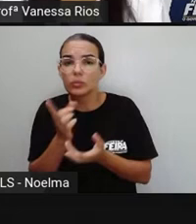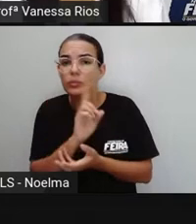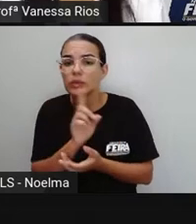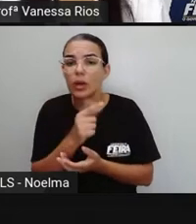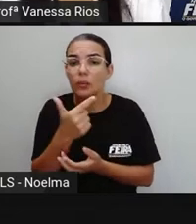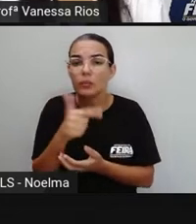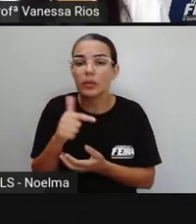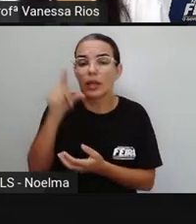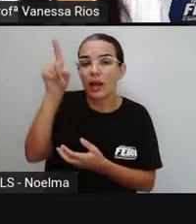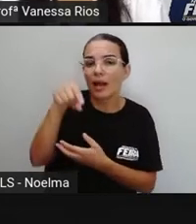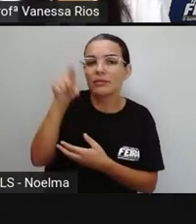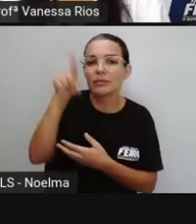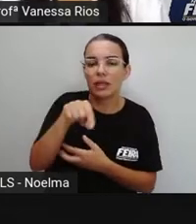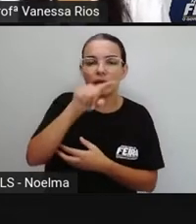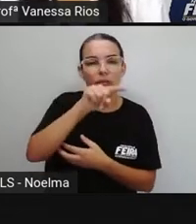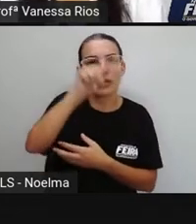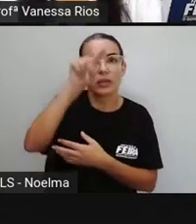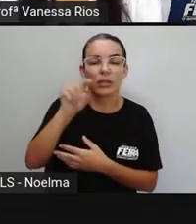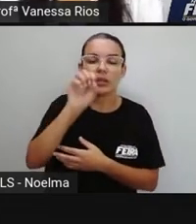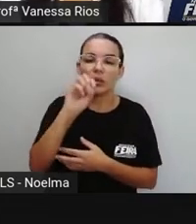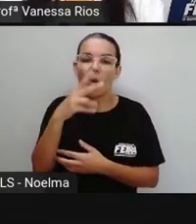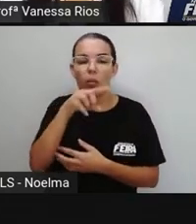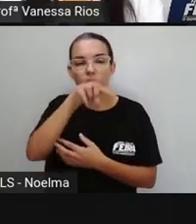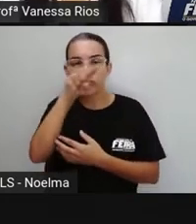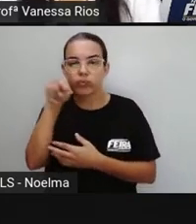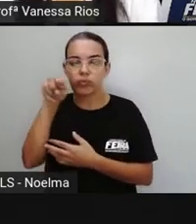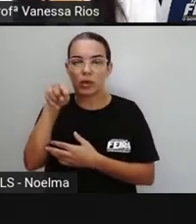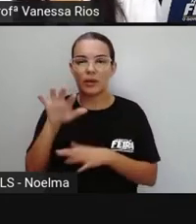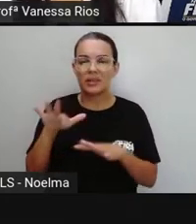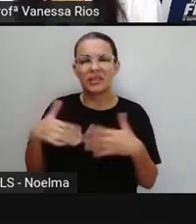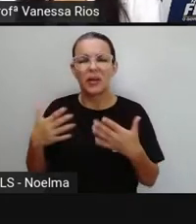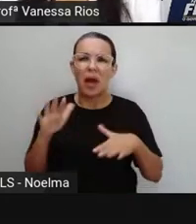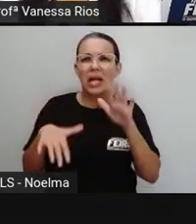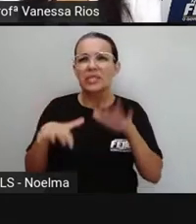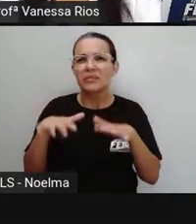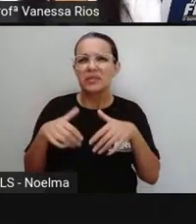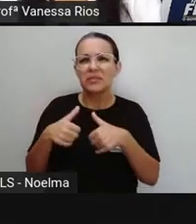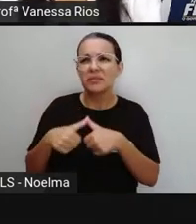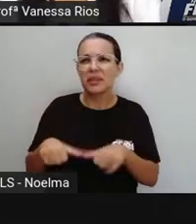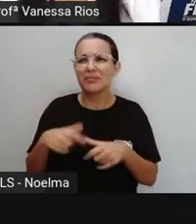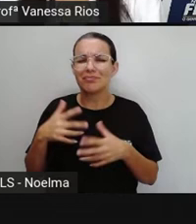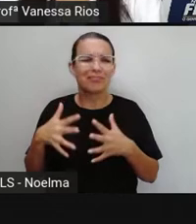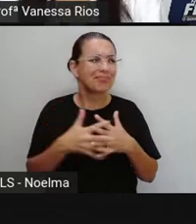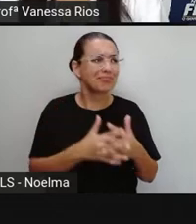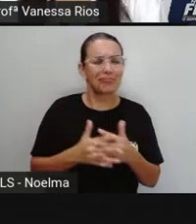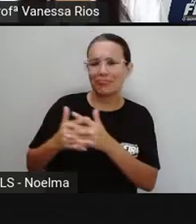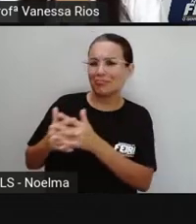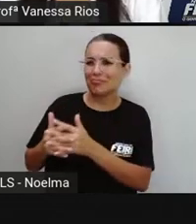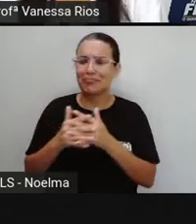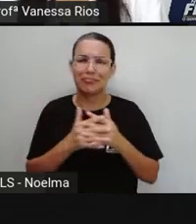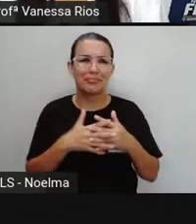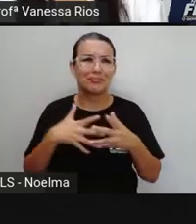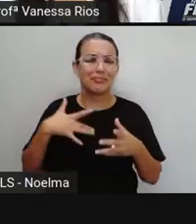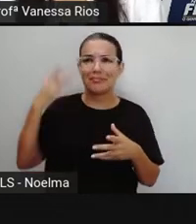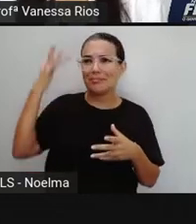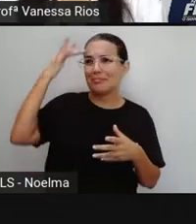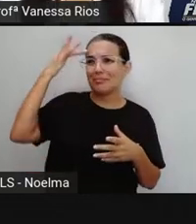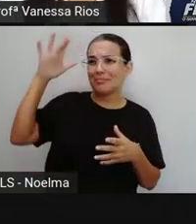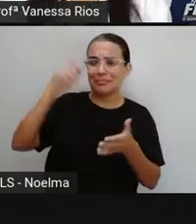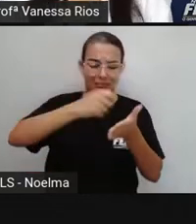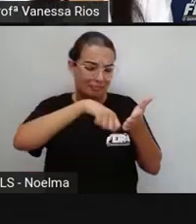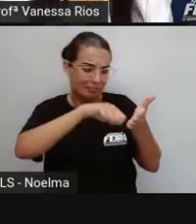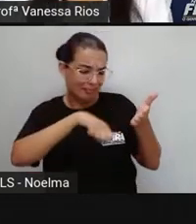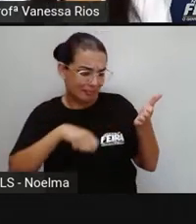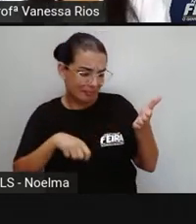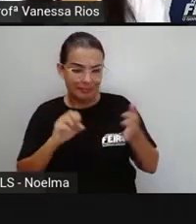são acentuadas? Então, aí fica, às vezes, fica complicado quando a gente escreve uma palavra ou quando a